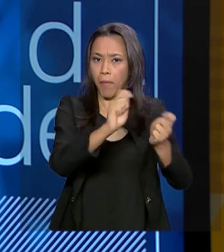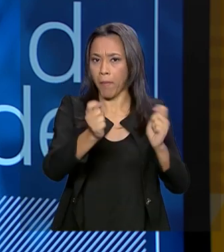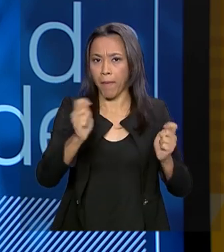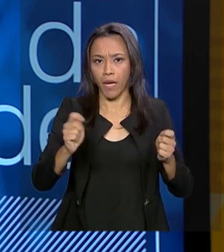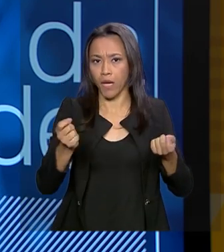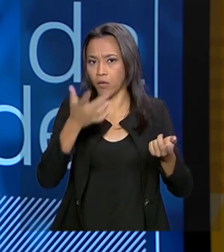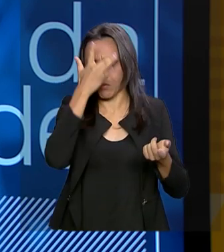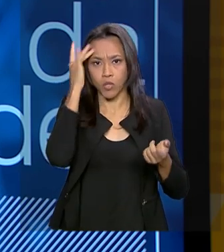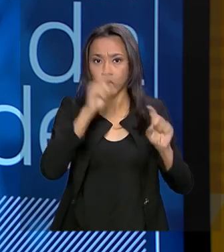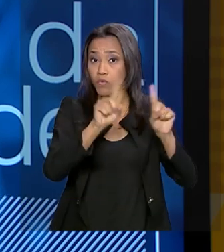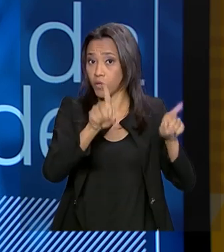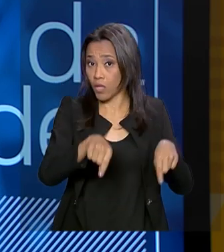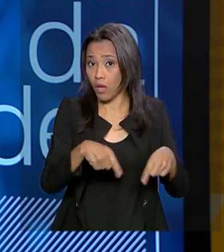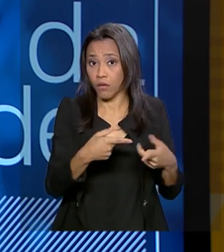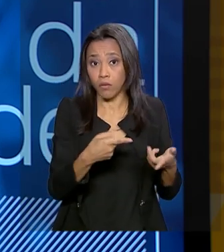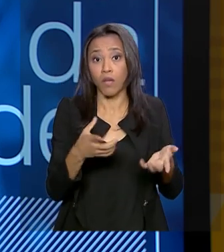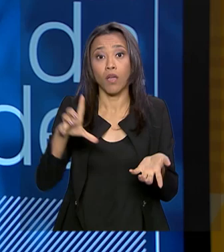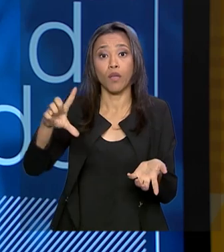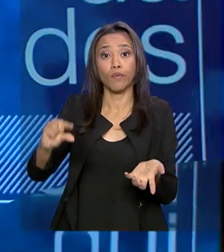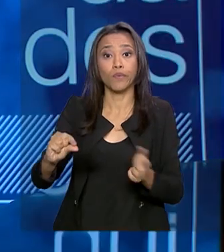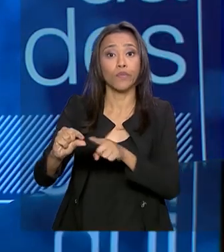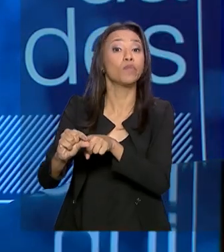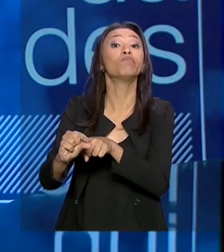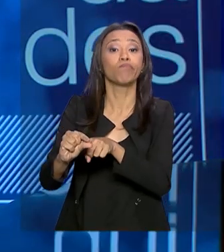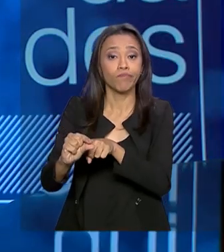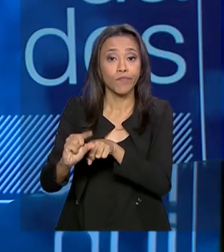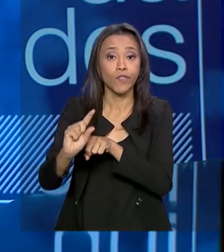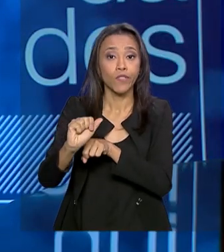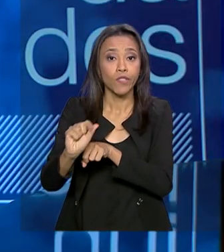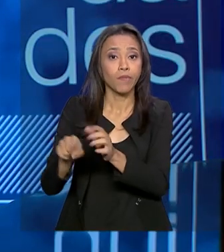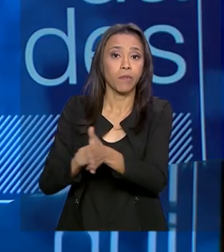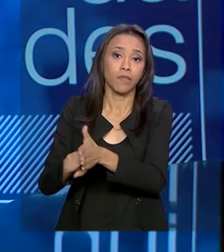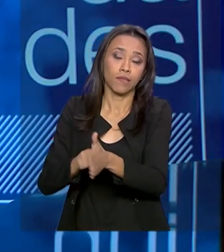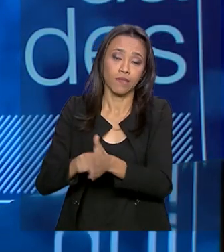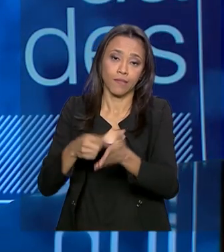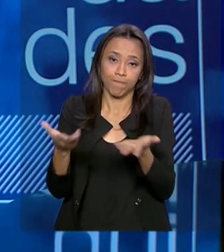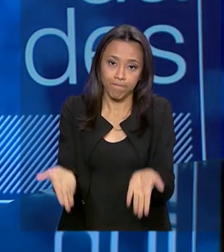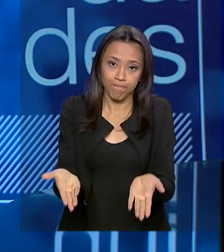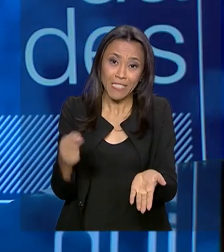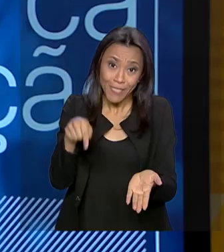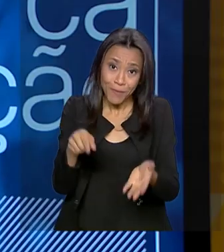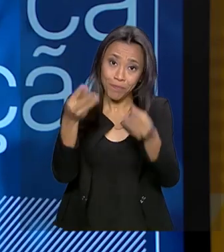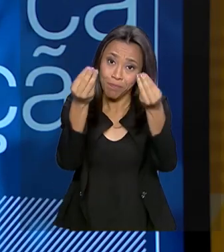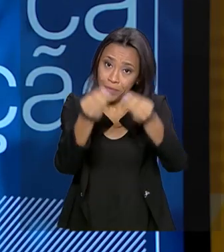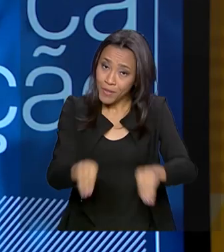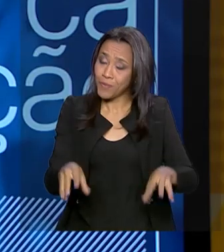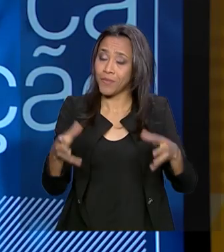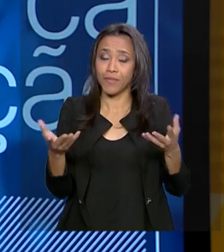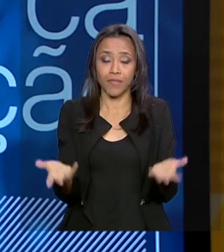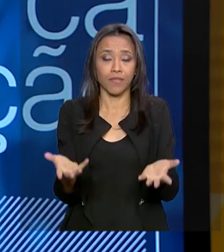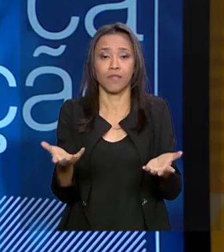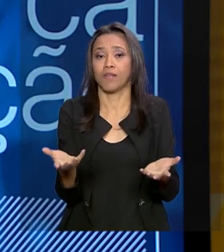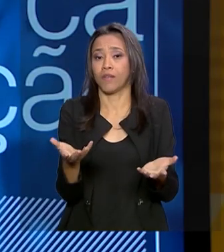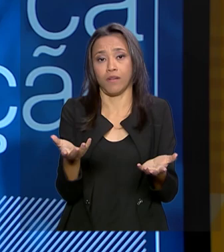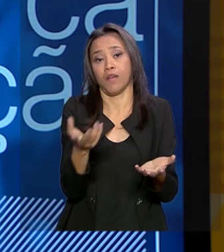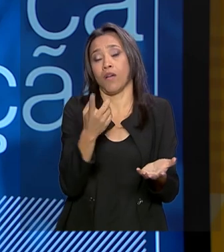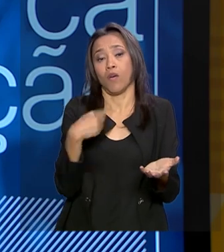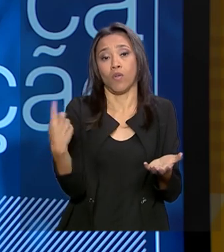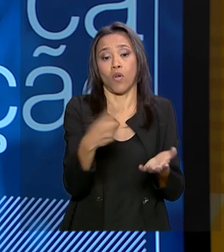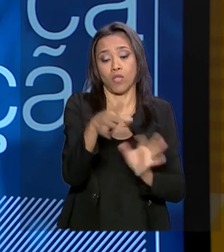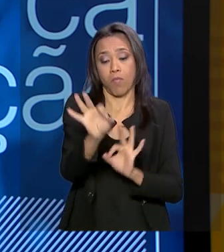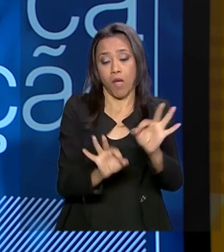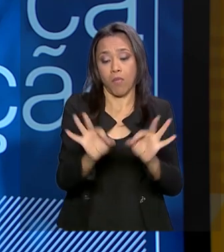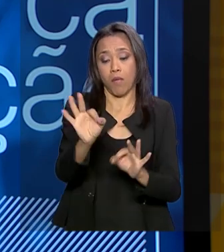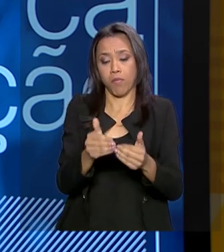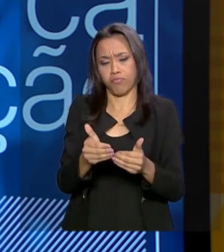a gente reduziu os recursos alocados para as pesquisas. E isso prejudica toda a nossa visão de longo prazo em